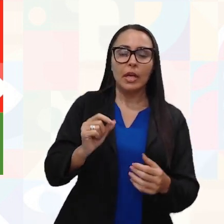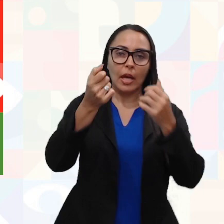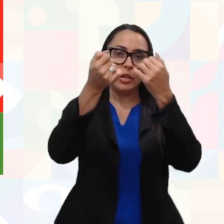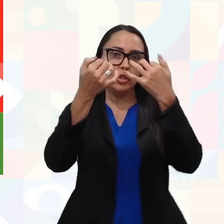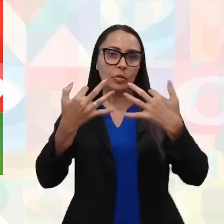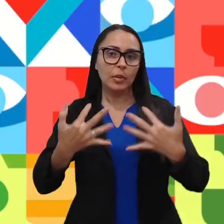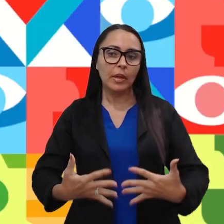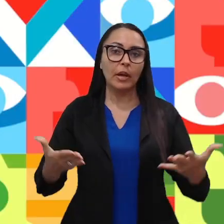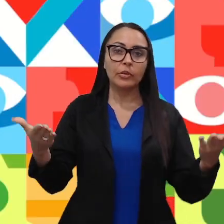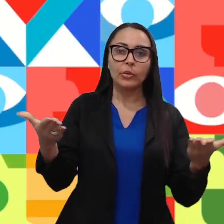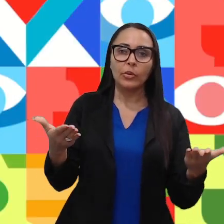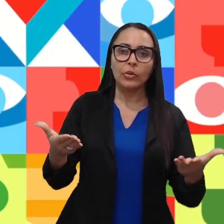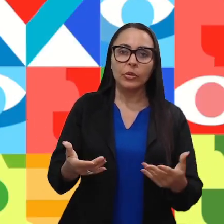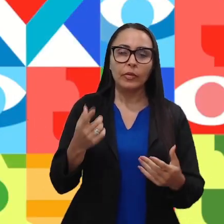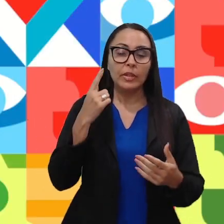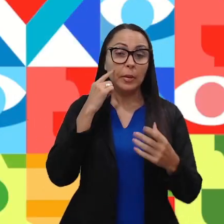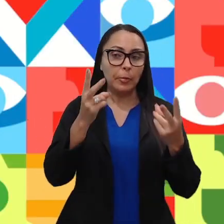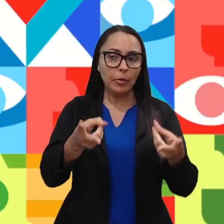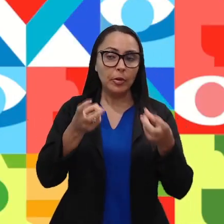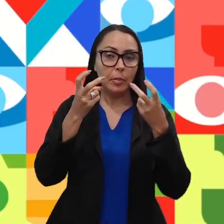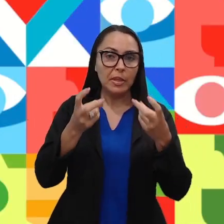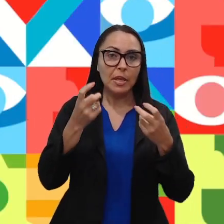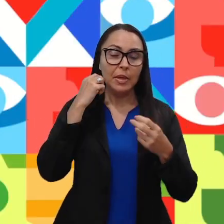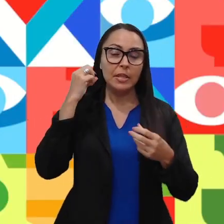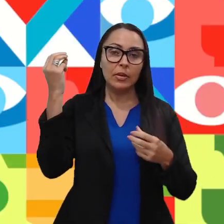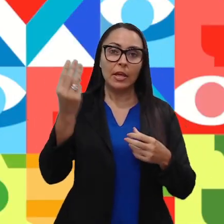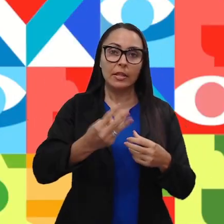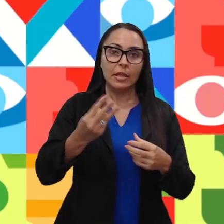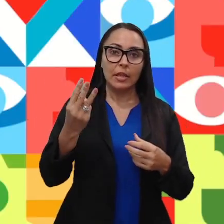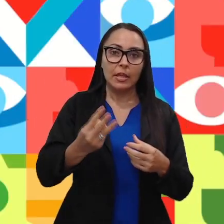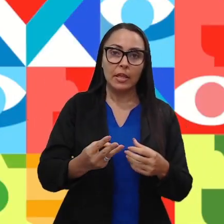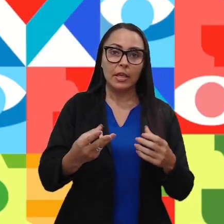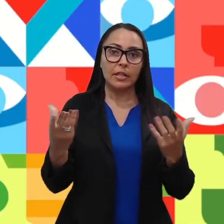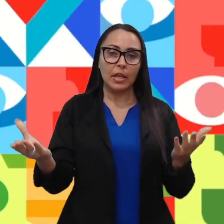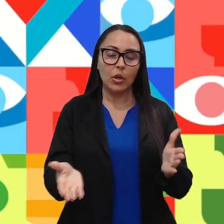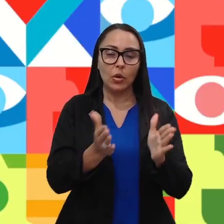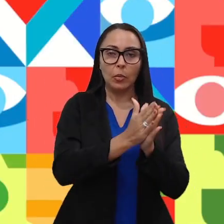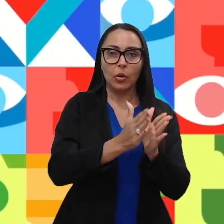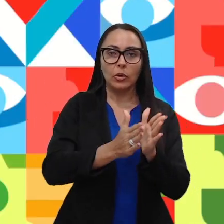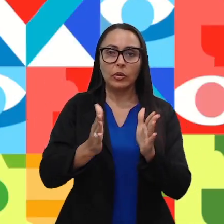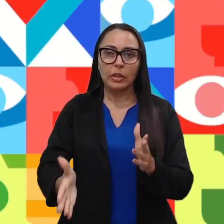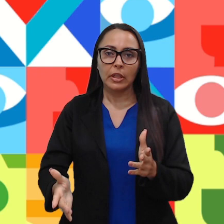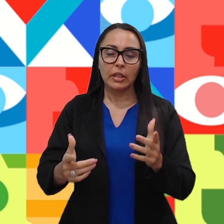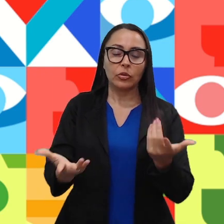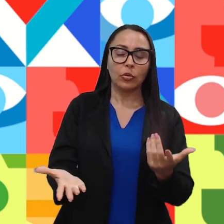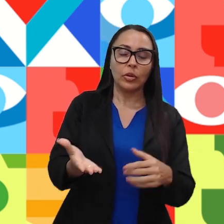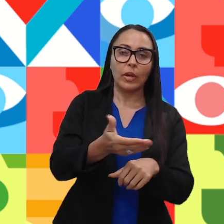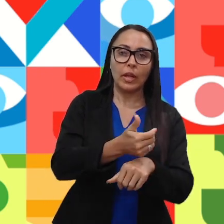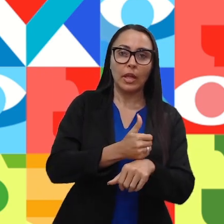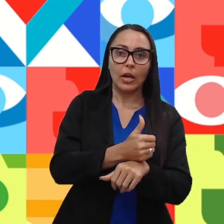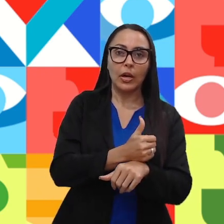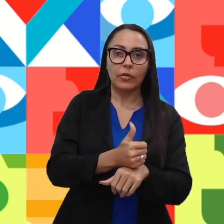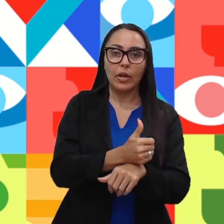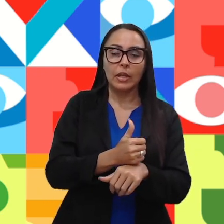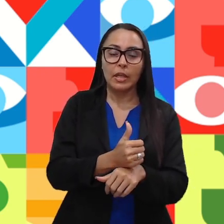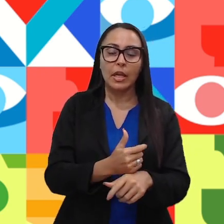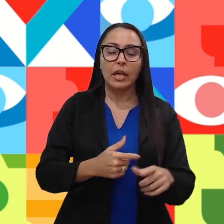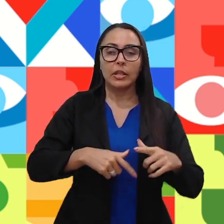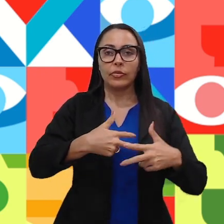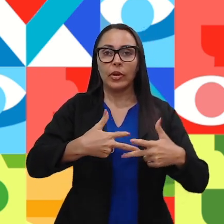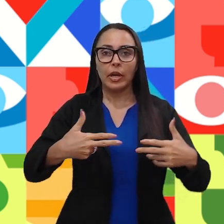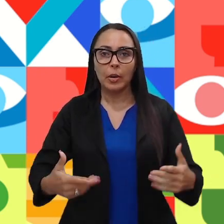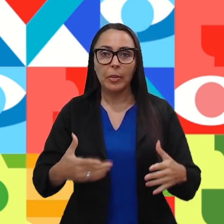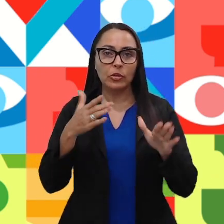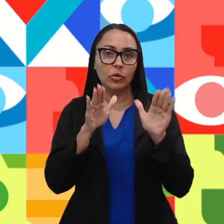de hoje? Você já deve ter notado que essa terceira unidade tratou de várias ferramentas da qualidade. Mas o nosso foco de hoje